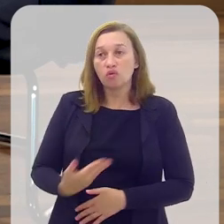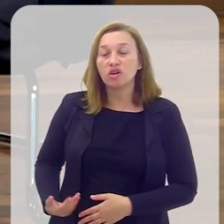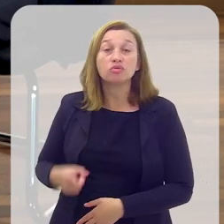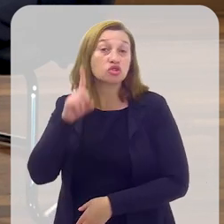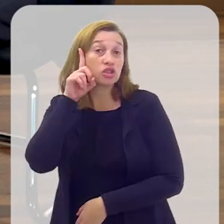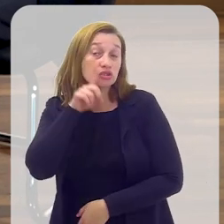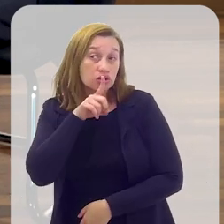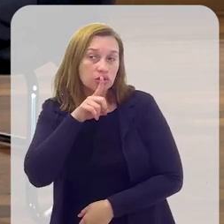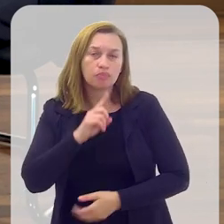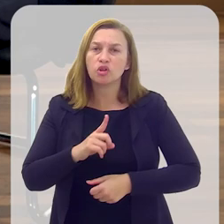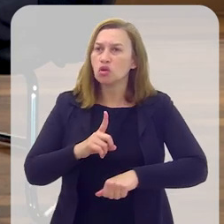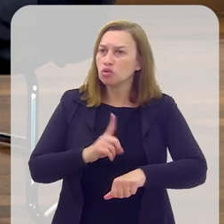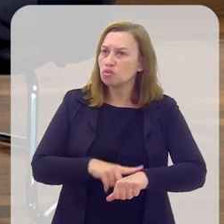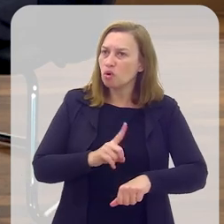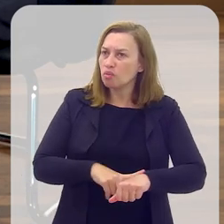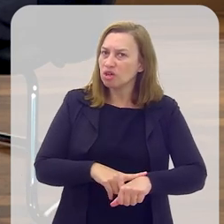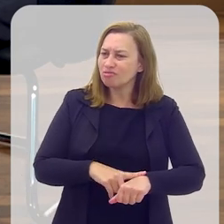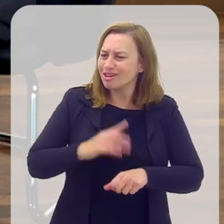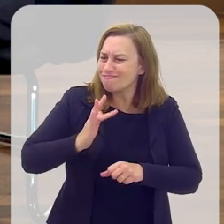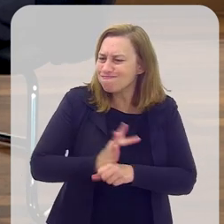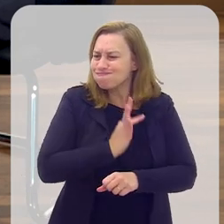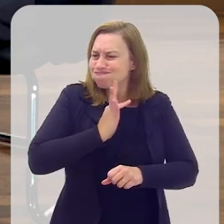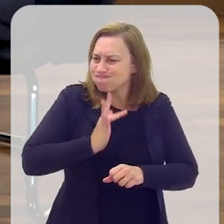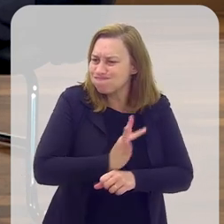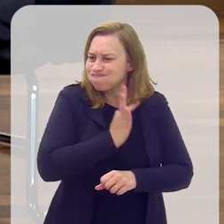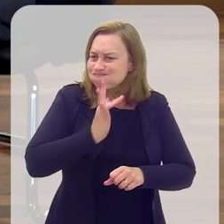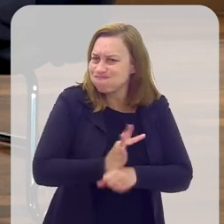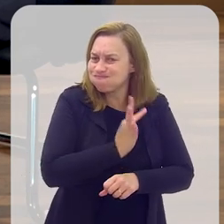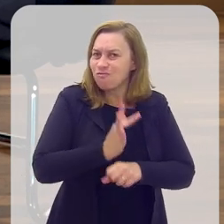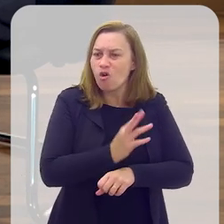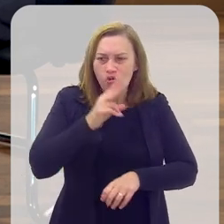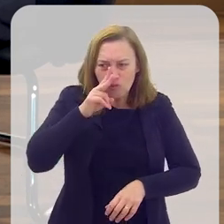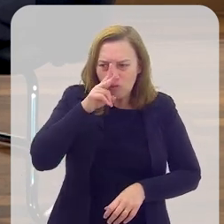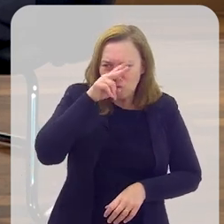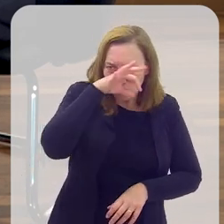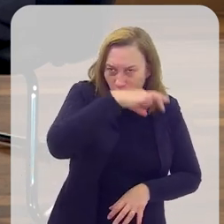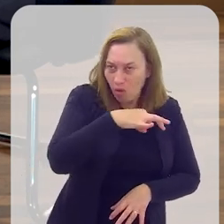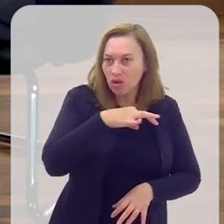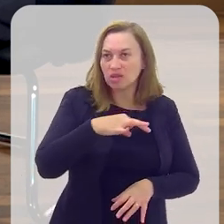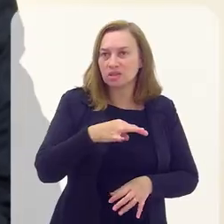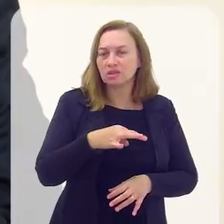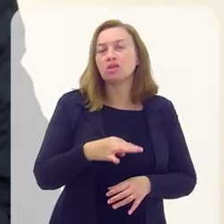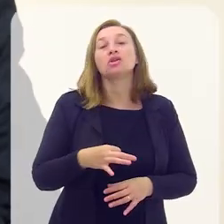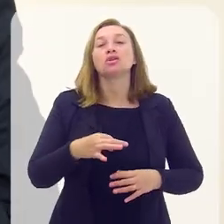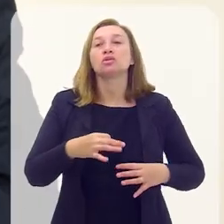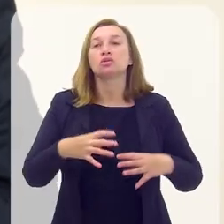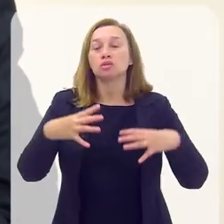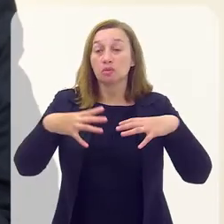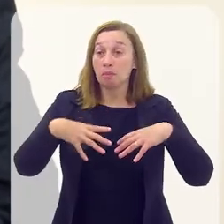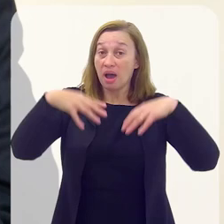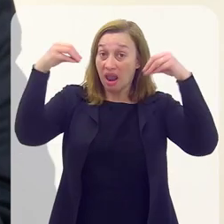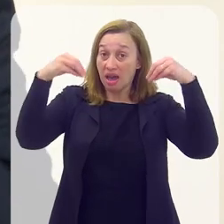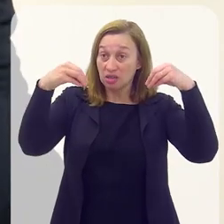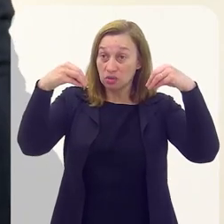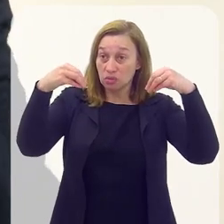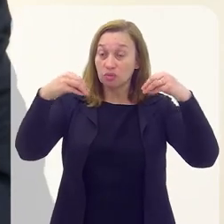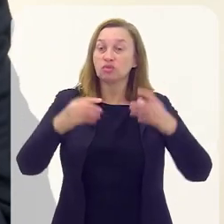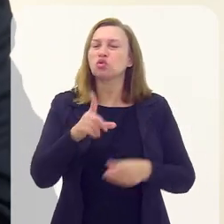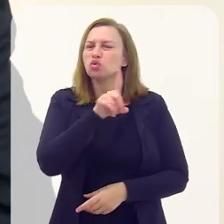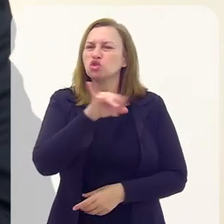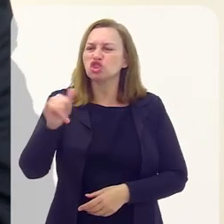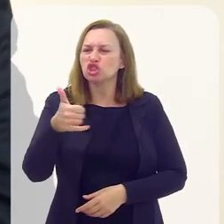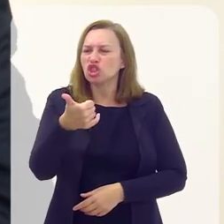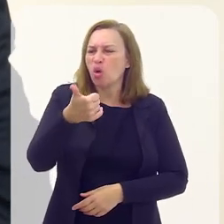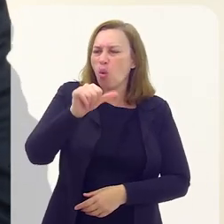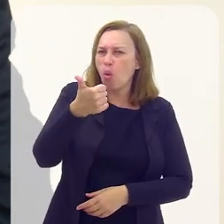A partir do momento em que ele resistiu bravamente no Palácio de Lamoeda, sendo bombardeado